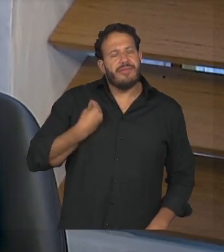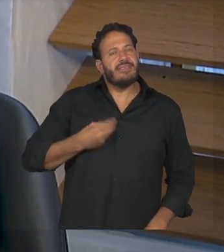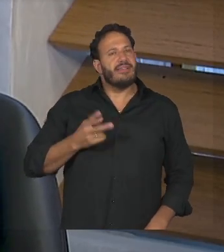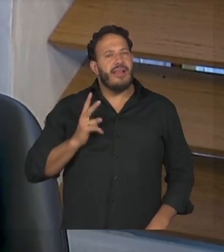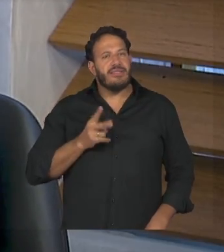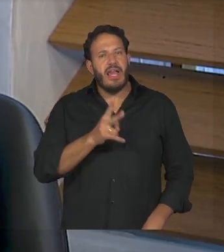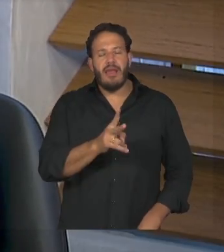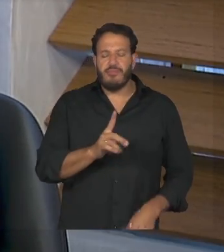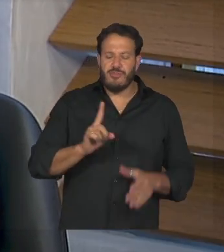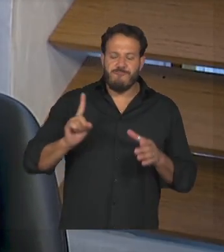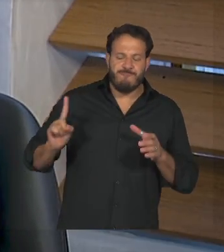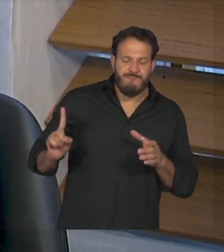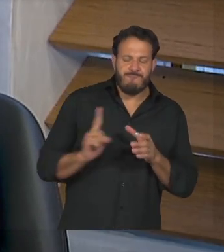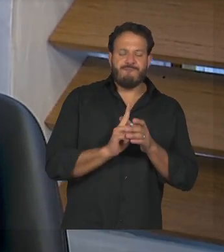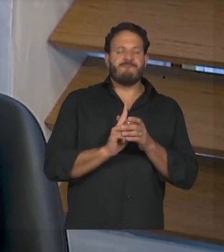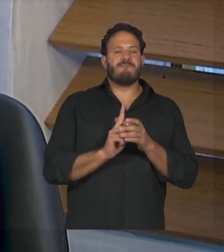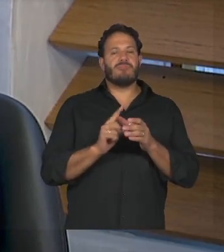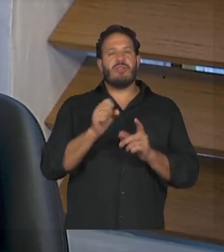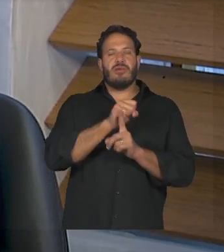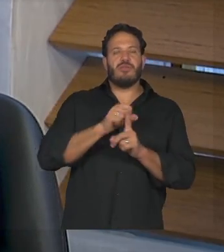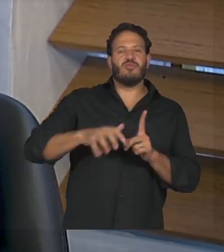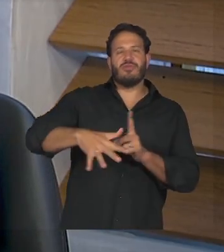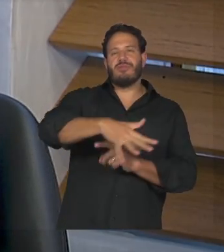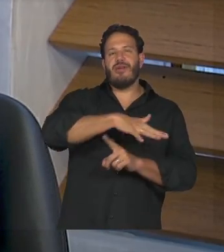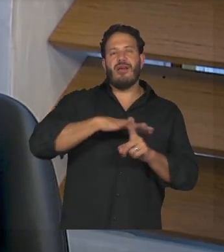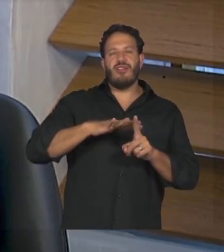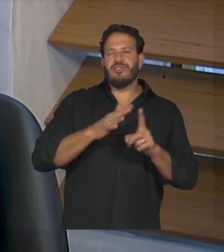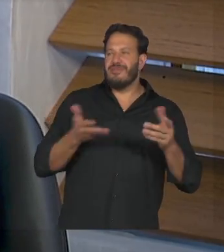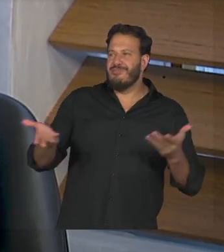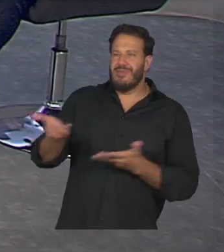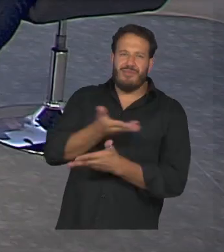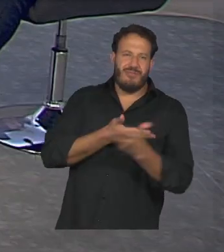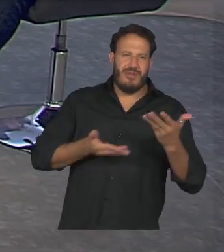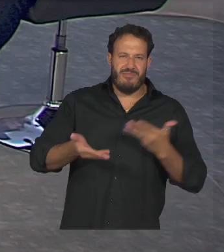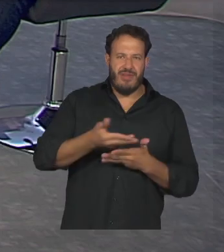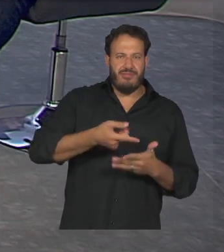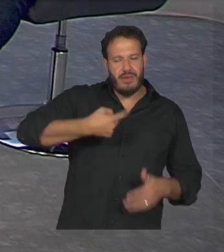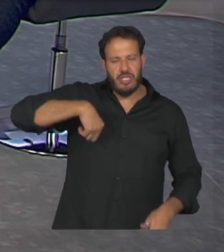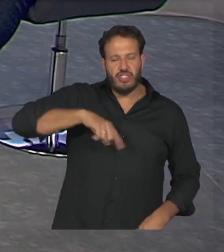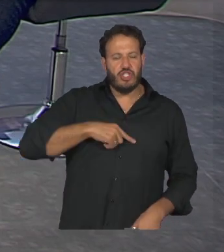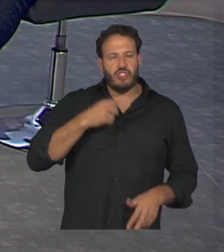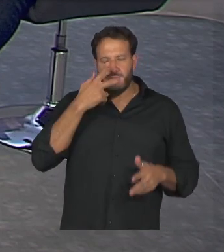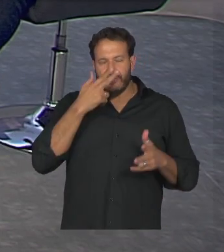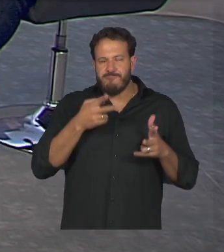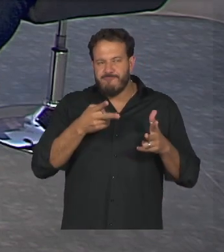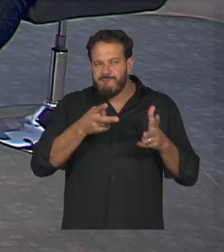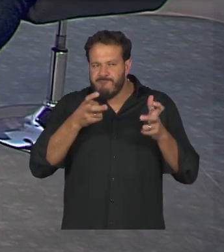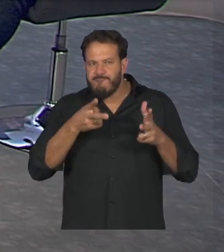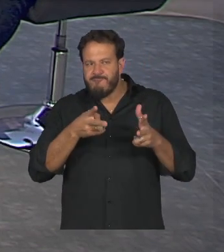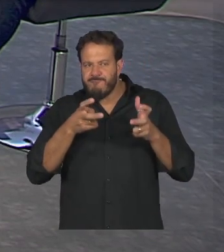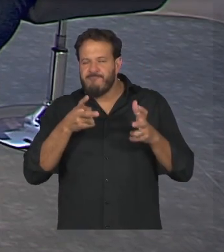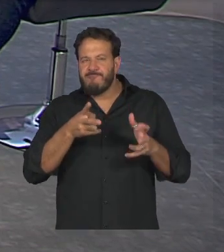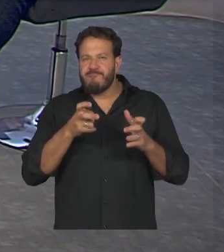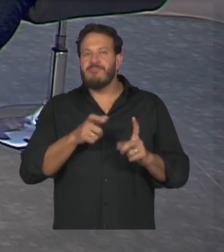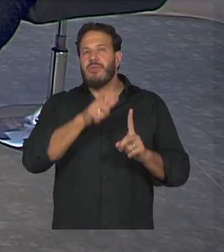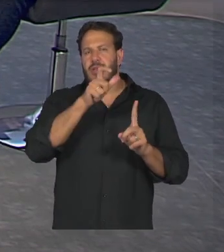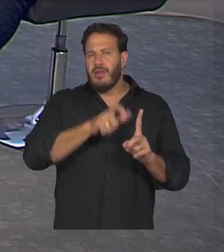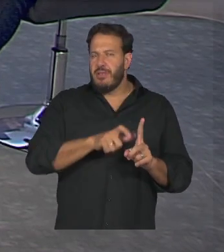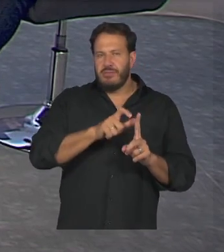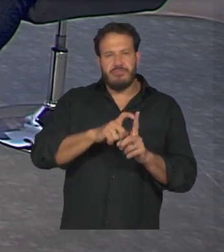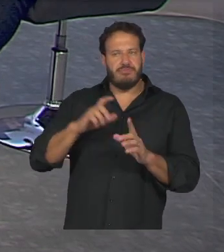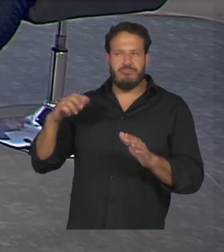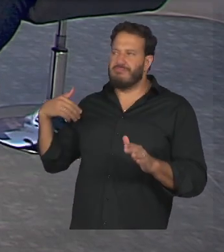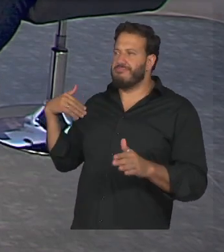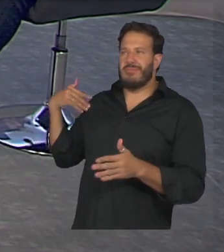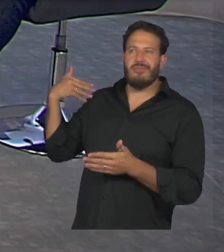à sociedade então a gente vai medindo isso a vida inteira que